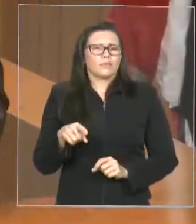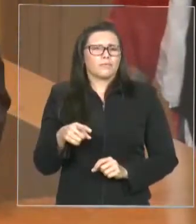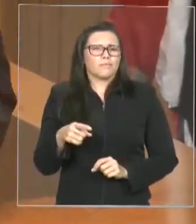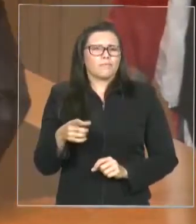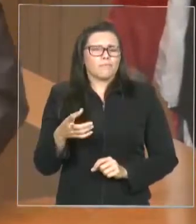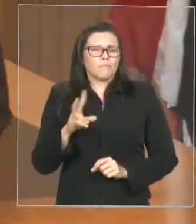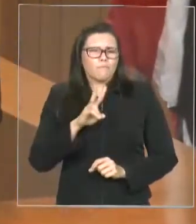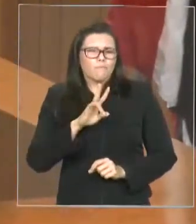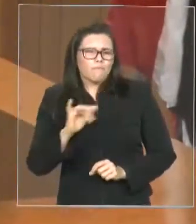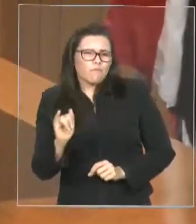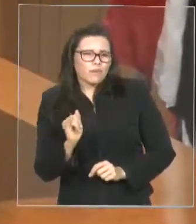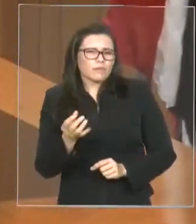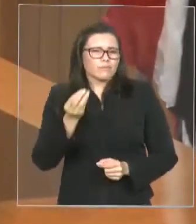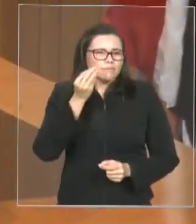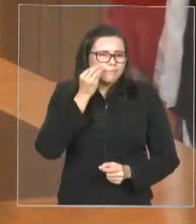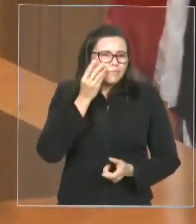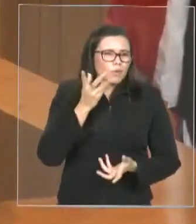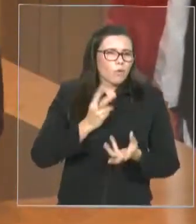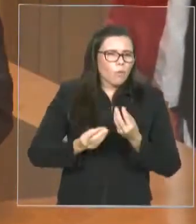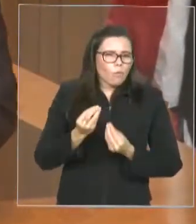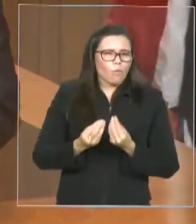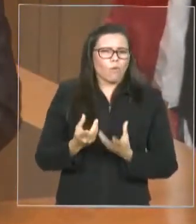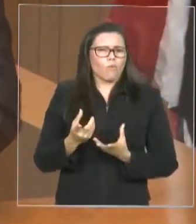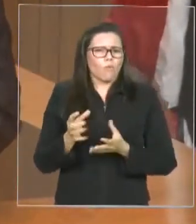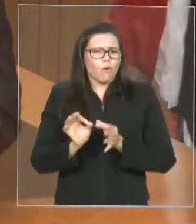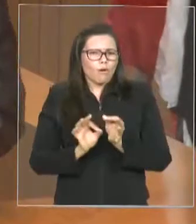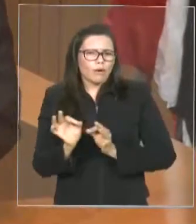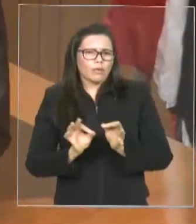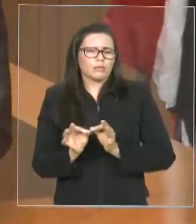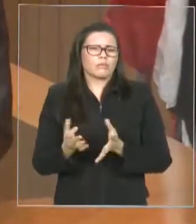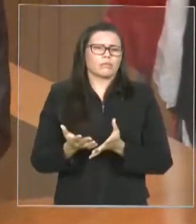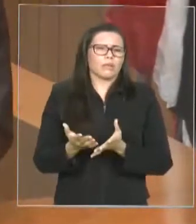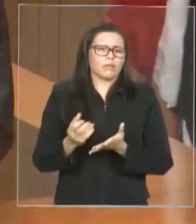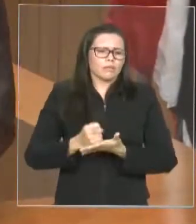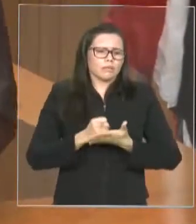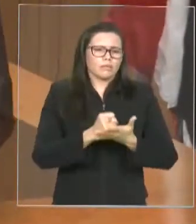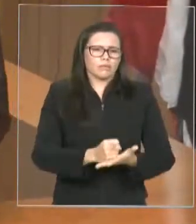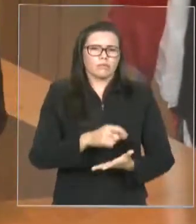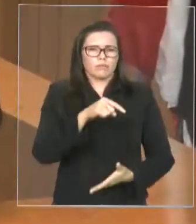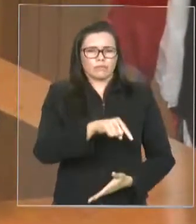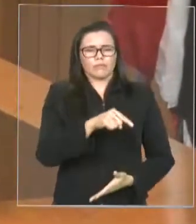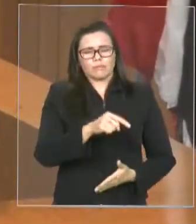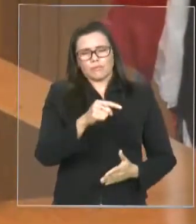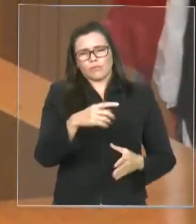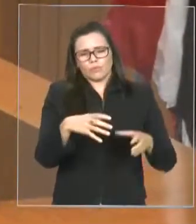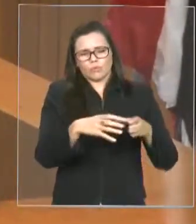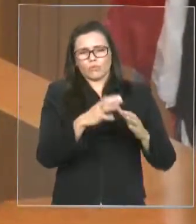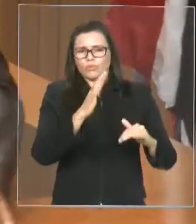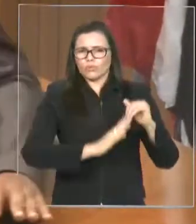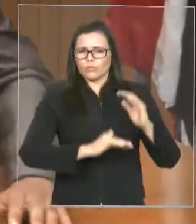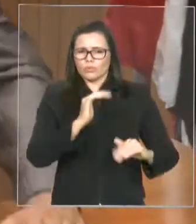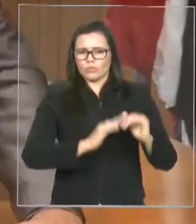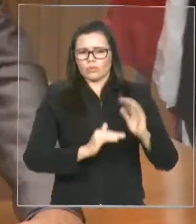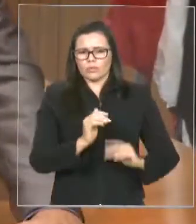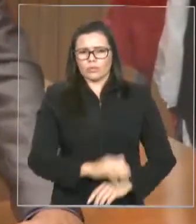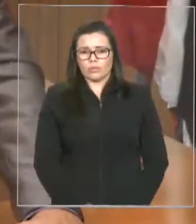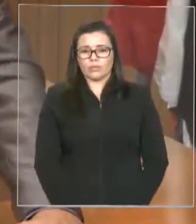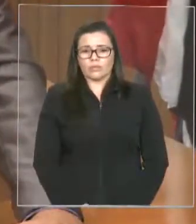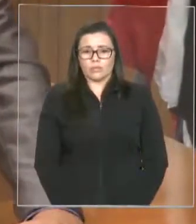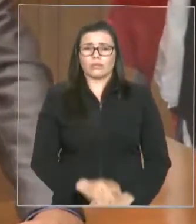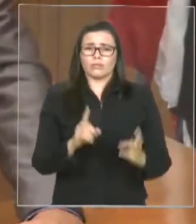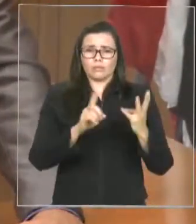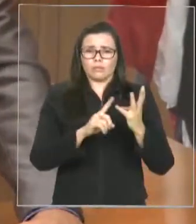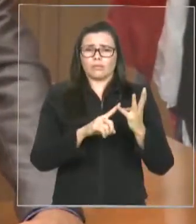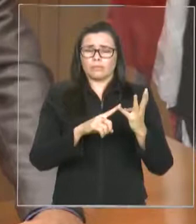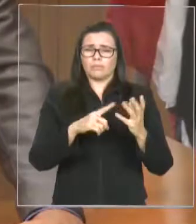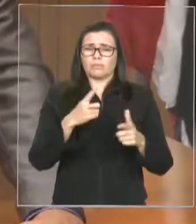problema, que não é fácil. E uma reivindicação muito forte, como eu disse, é a questão do porte de arma para que